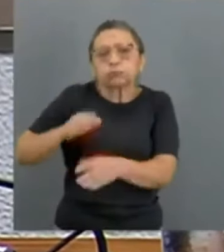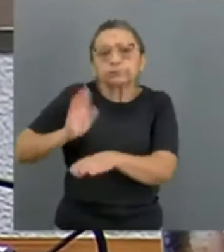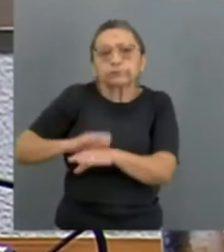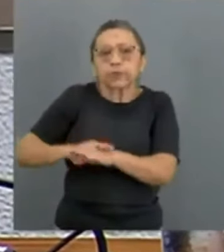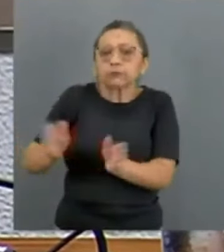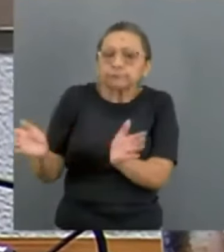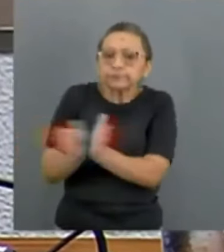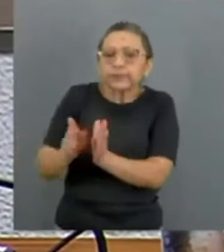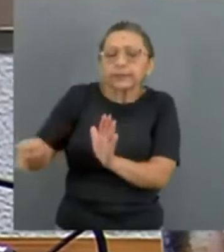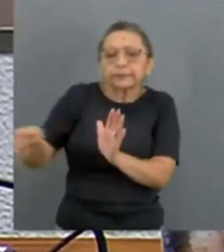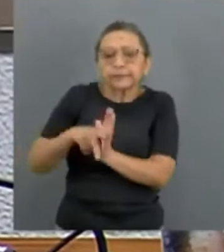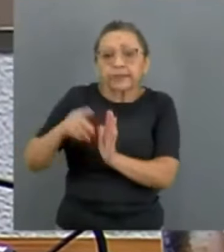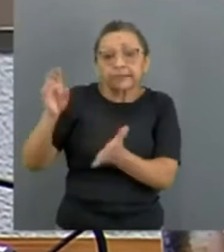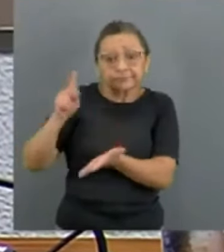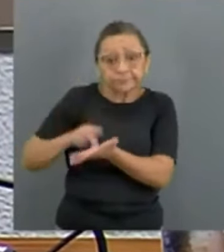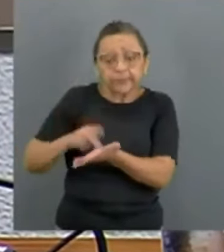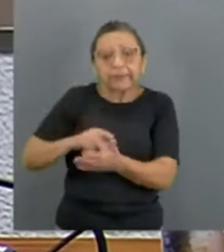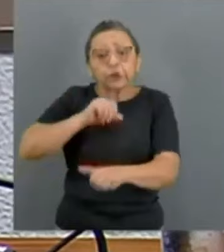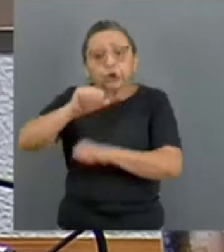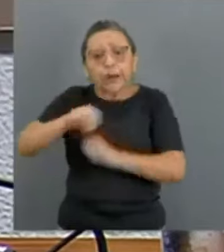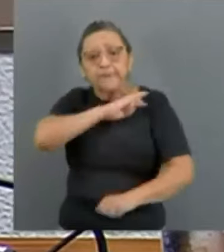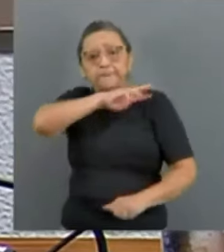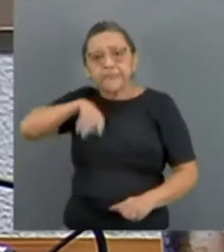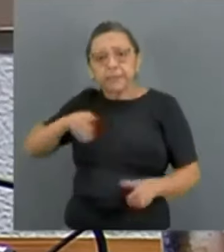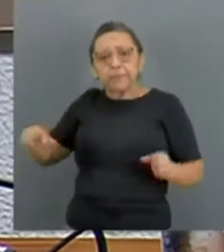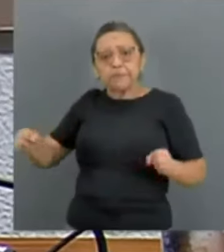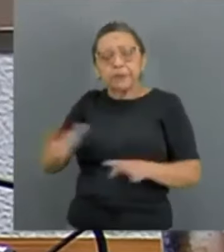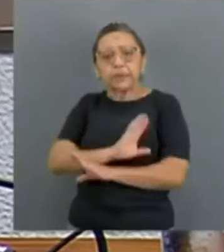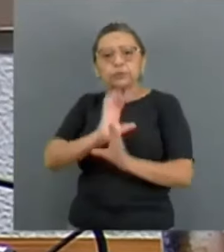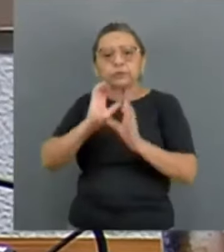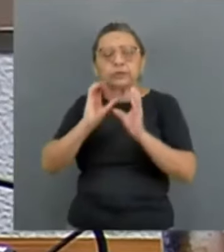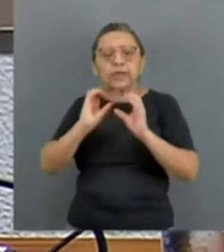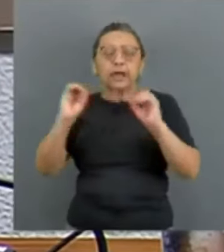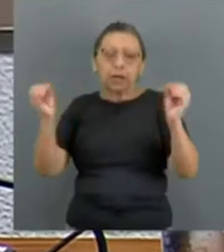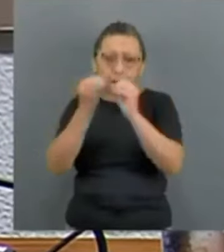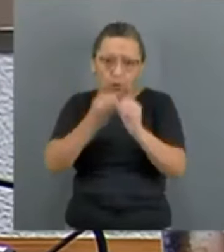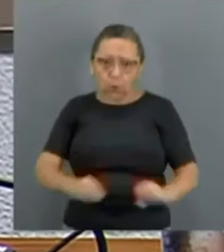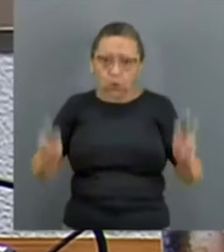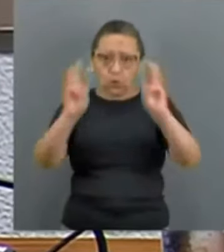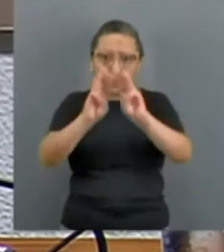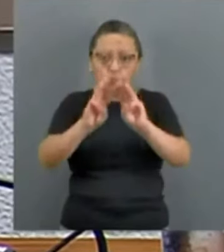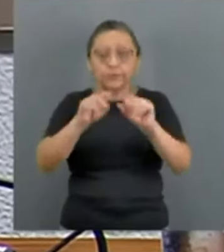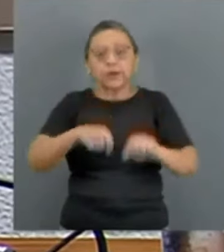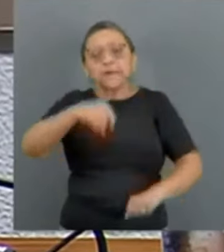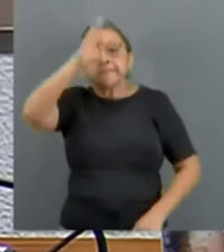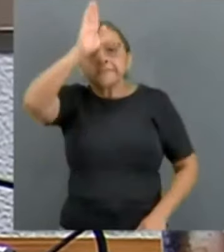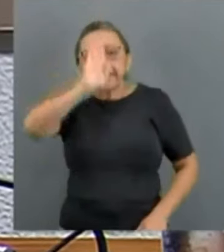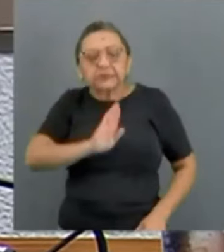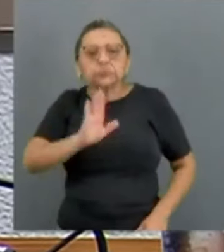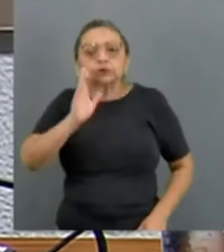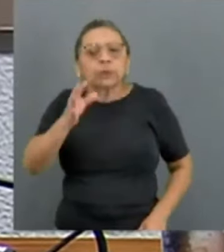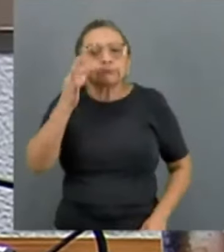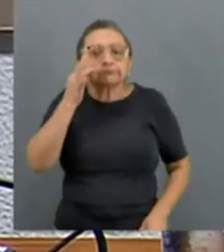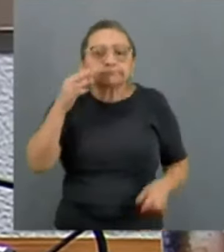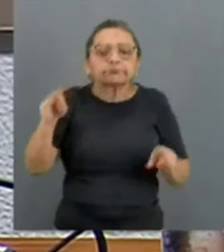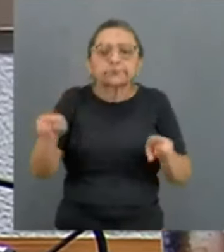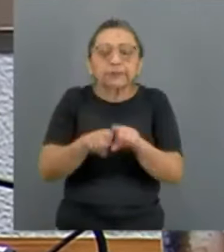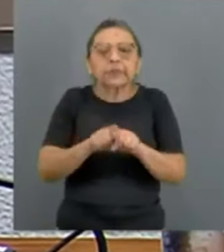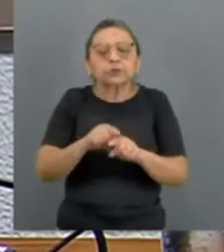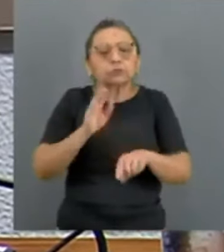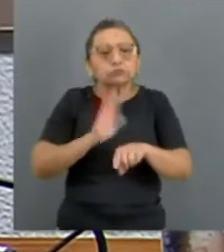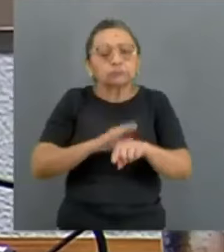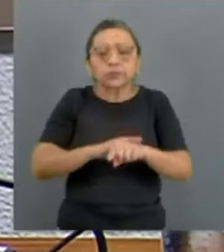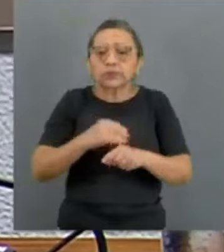legítima a tornar-se membro pleno da Organização das Nações Unidas. O Brasil esteve presente no processo que